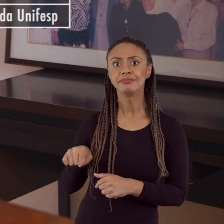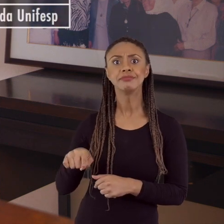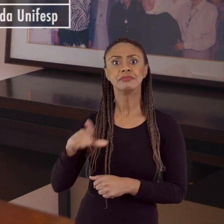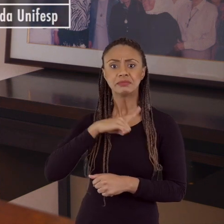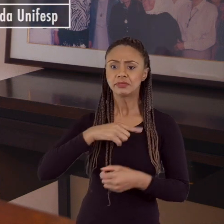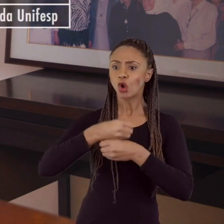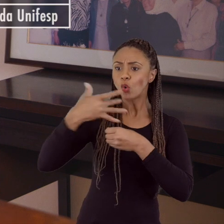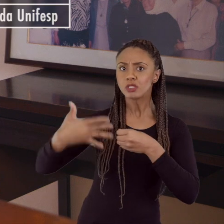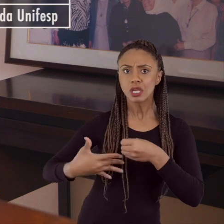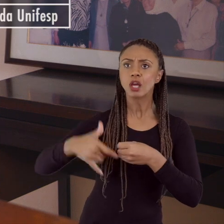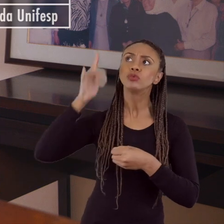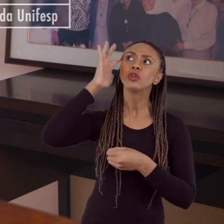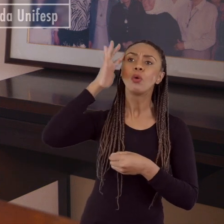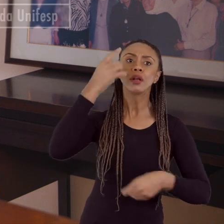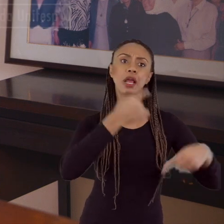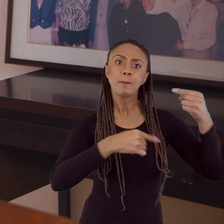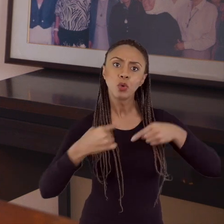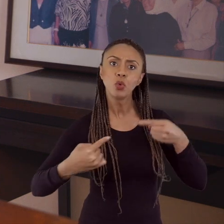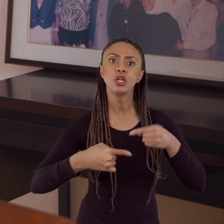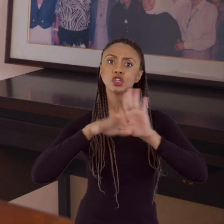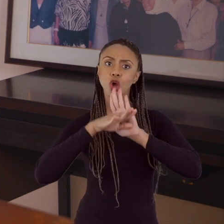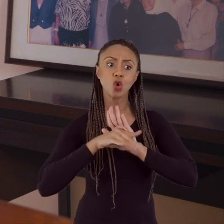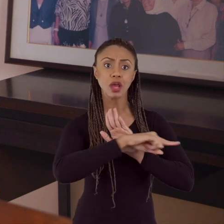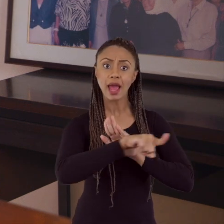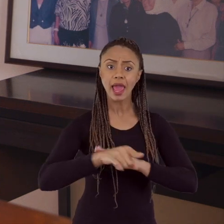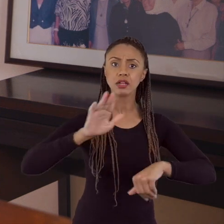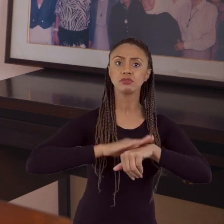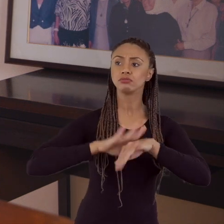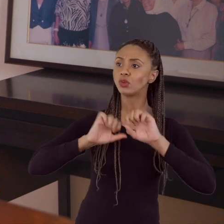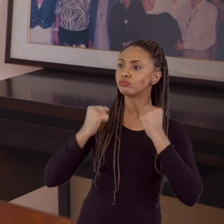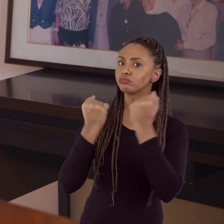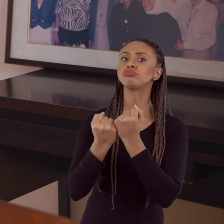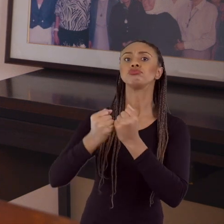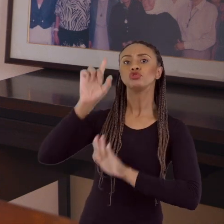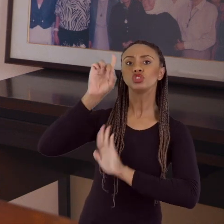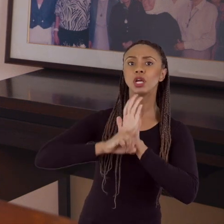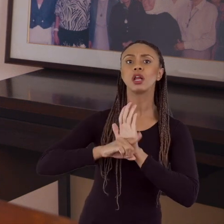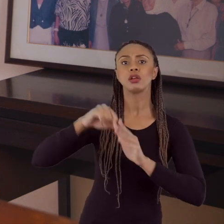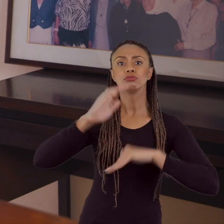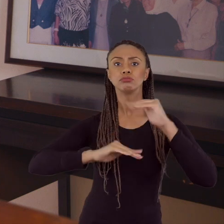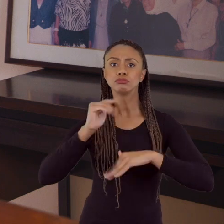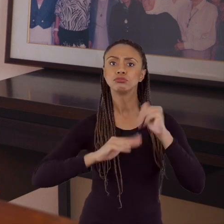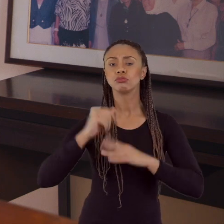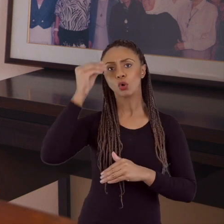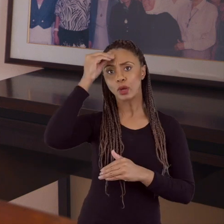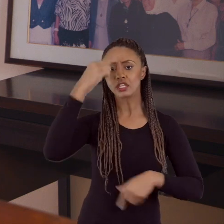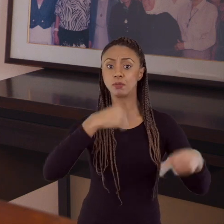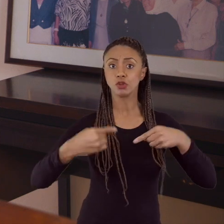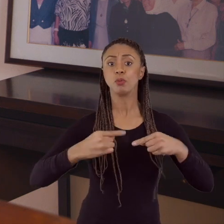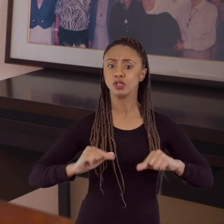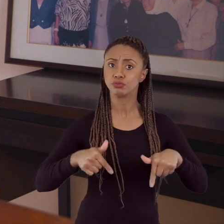conceituais, teóricas e políticas, de defenderem os seus direitos, de produzirem conhecimento, de produzirem novas políticas